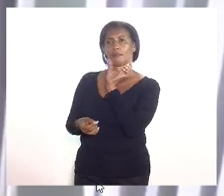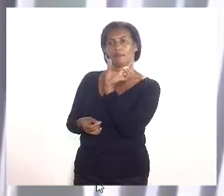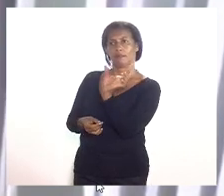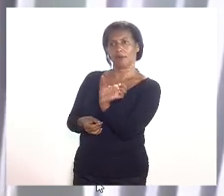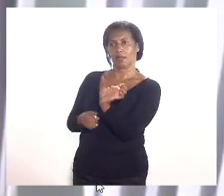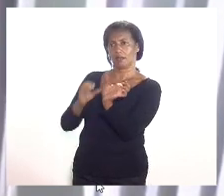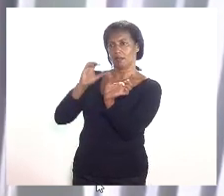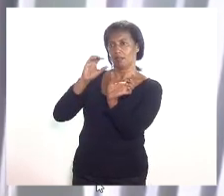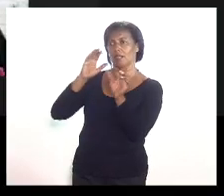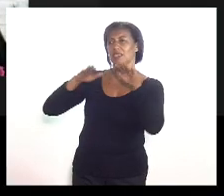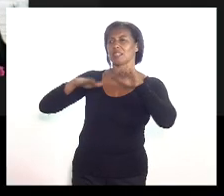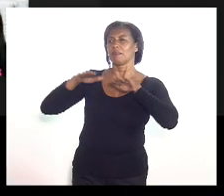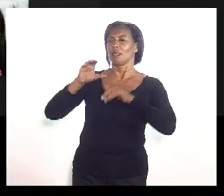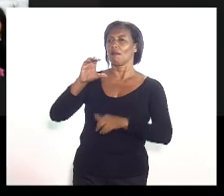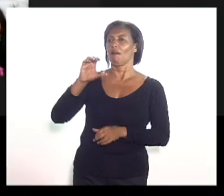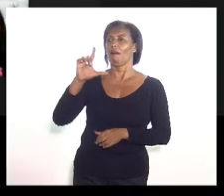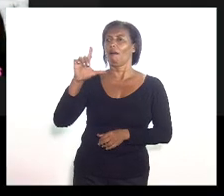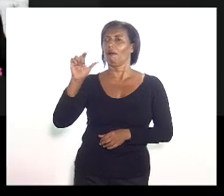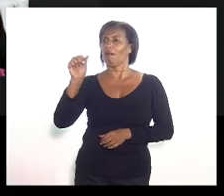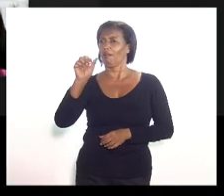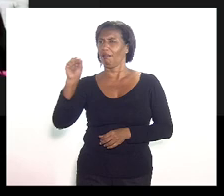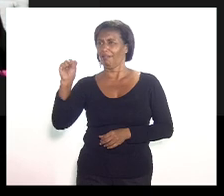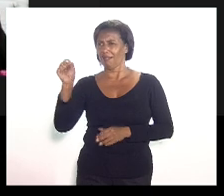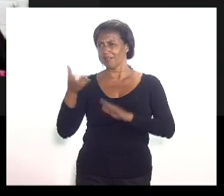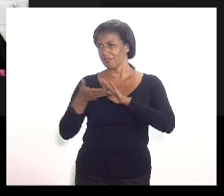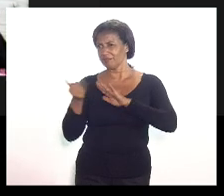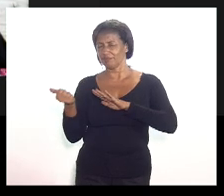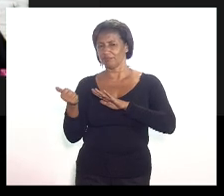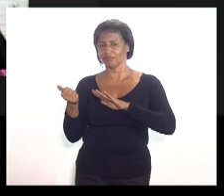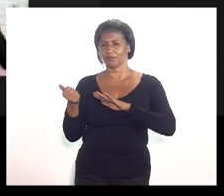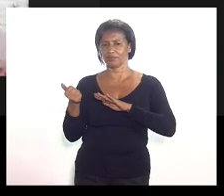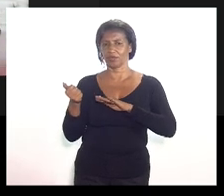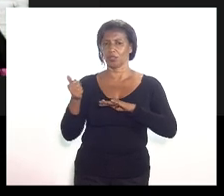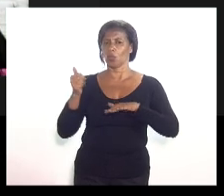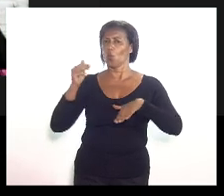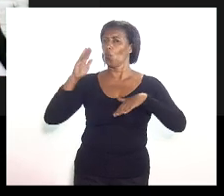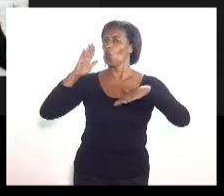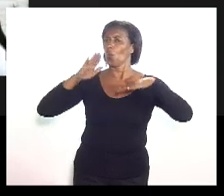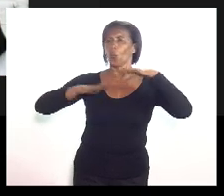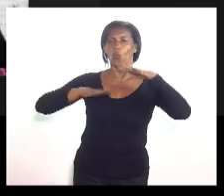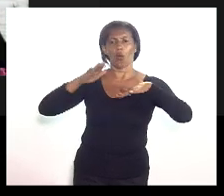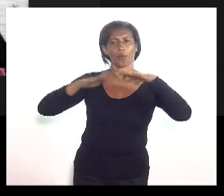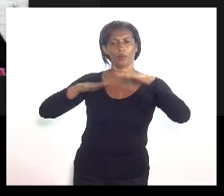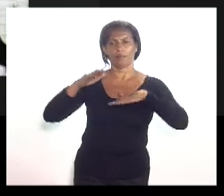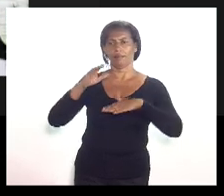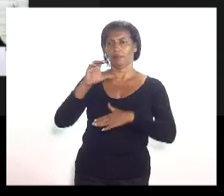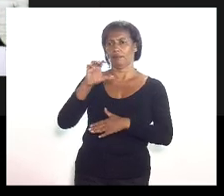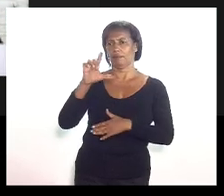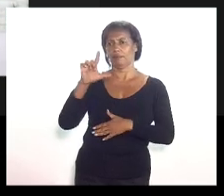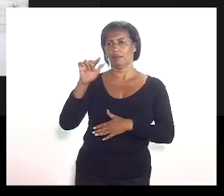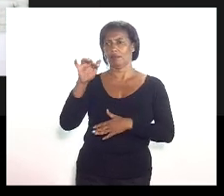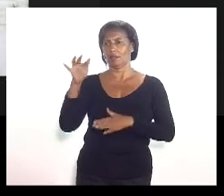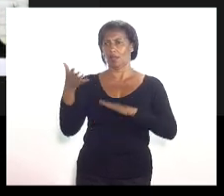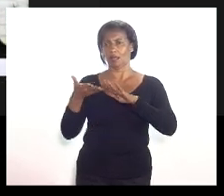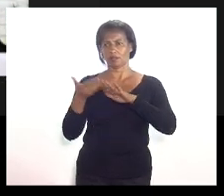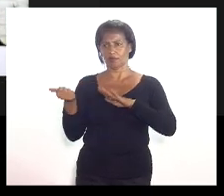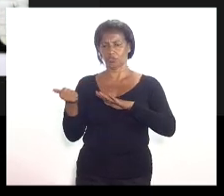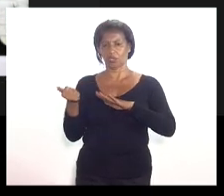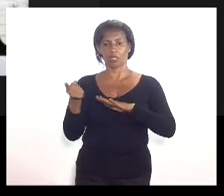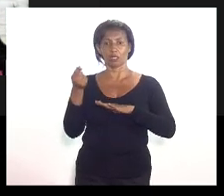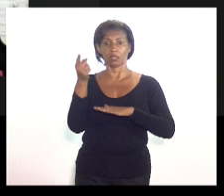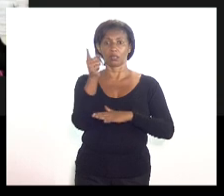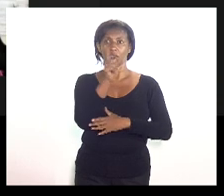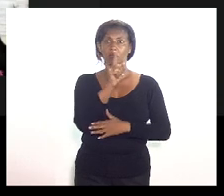independentemente de classe. É isso? Não. Qualquer que seja a classe vai ser a... Não, isso não. Isso já está